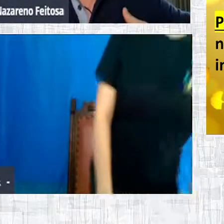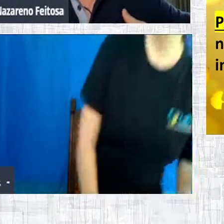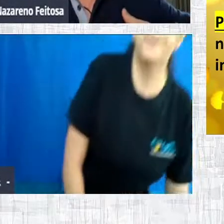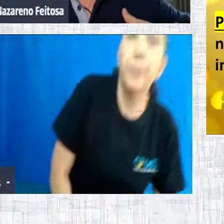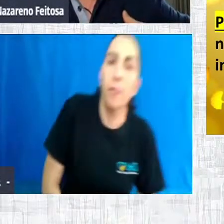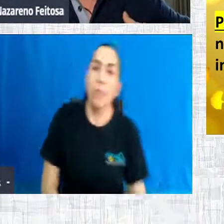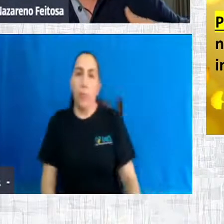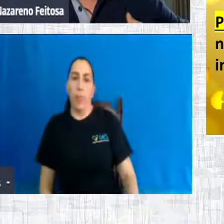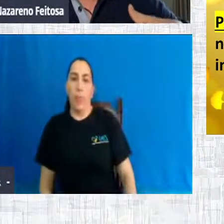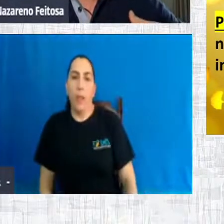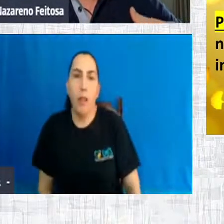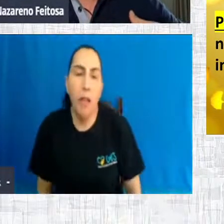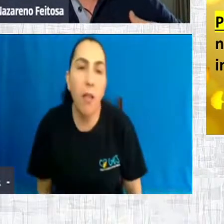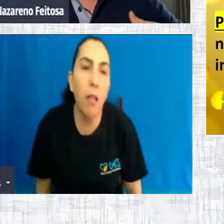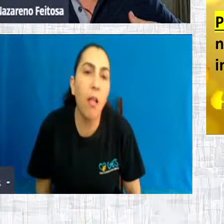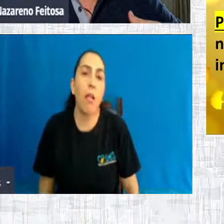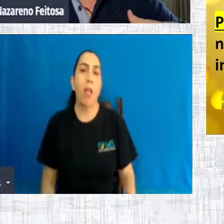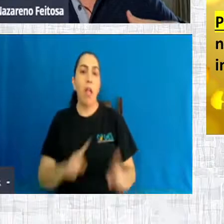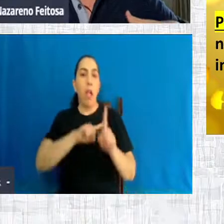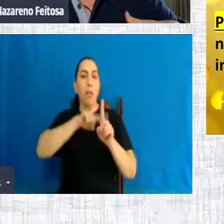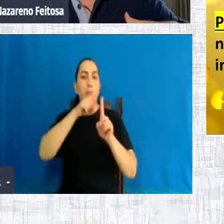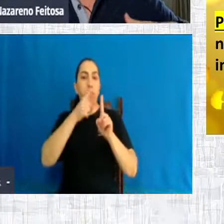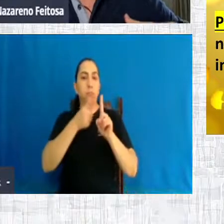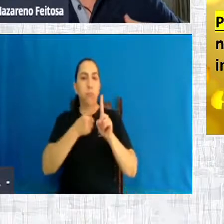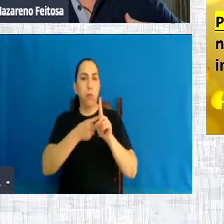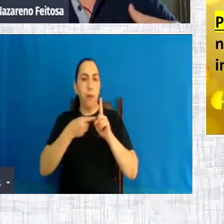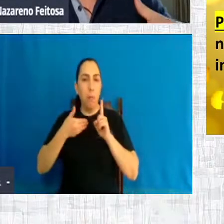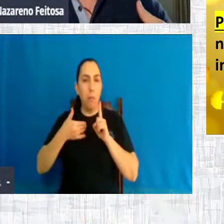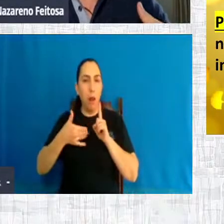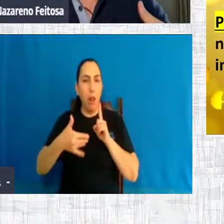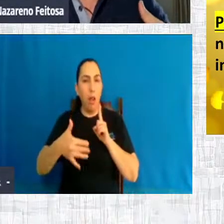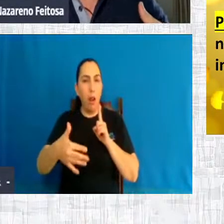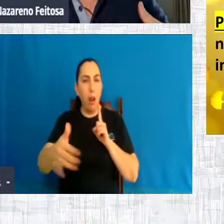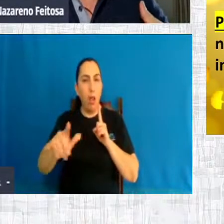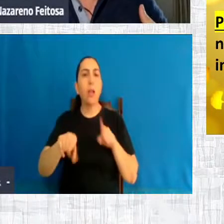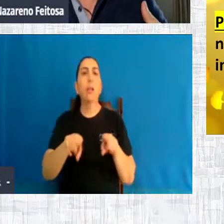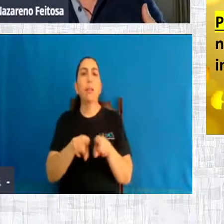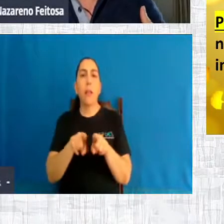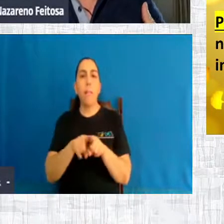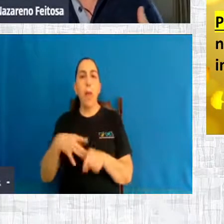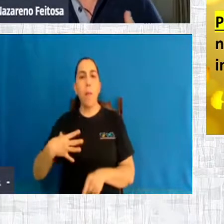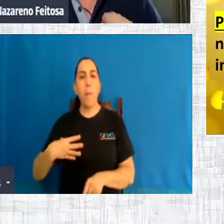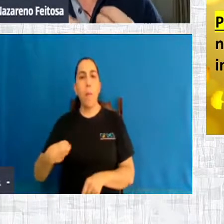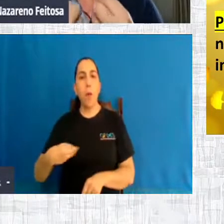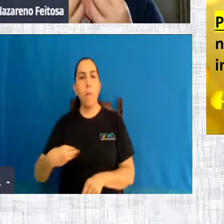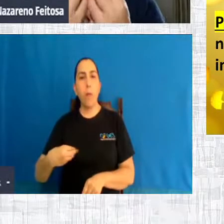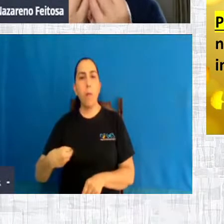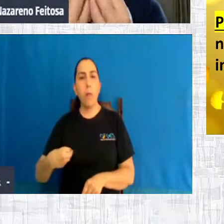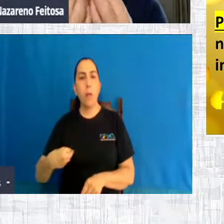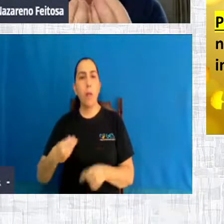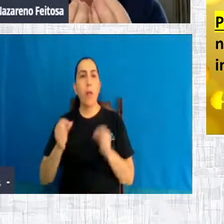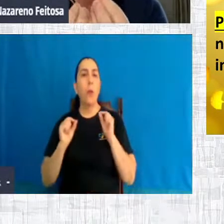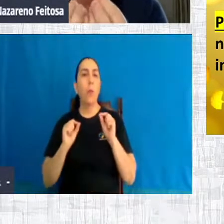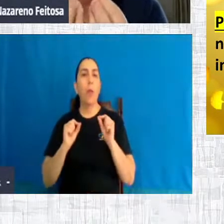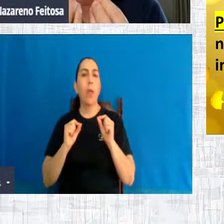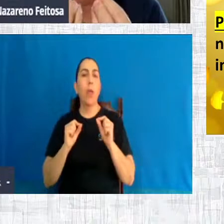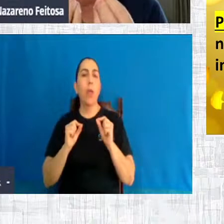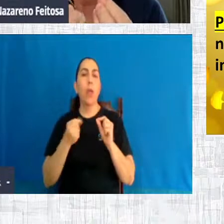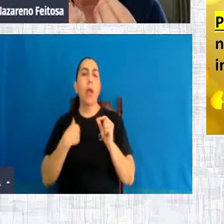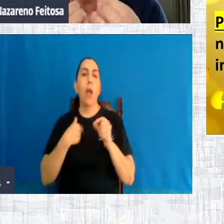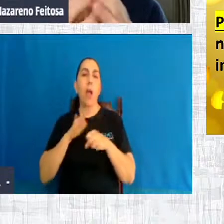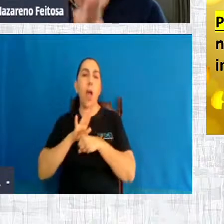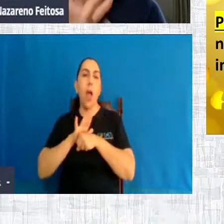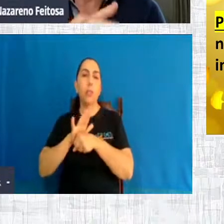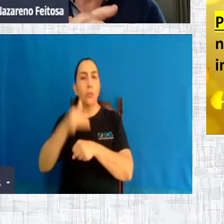isso, não E amamentar também, dizem que sim, não é? É uma grande maneira de preservar contra o câncer de mama, que é um dos